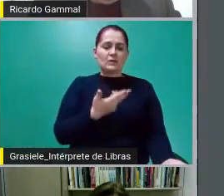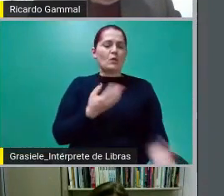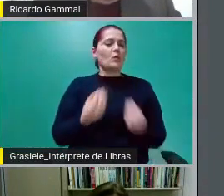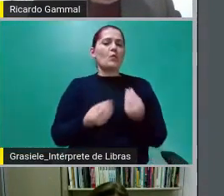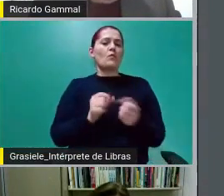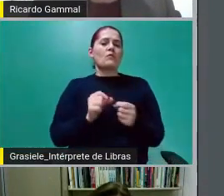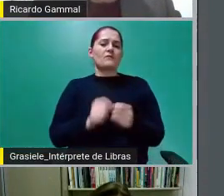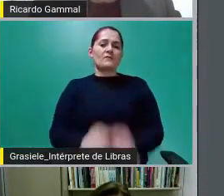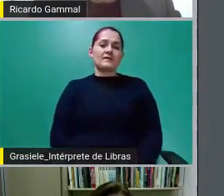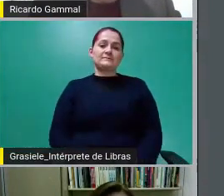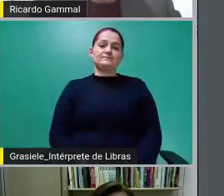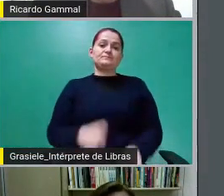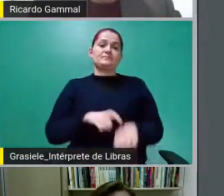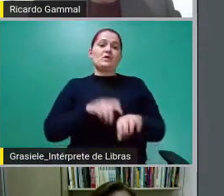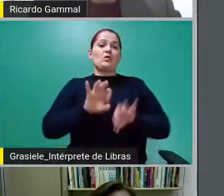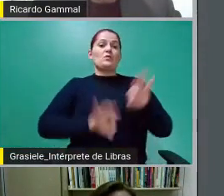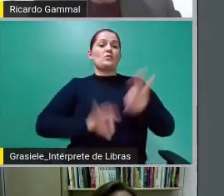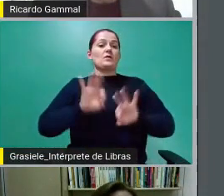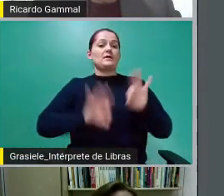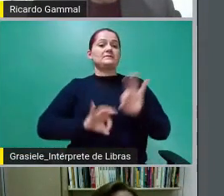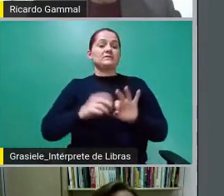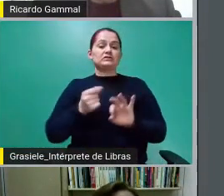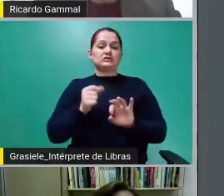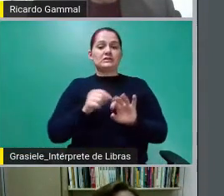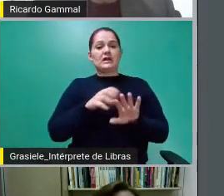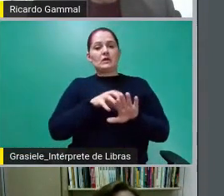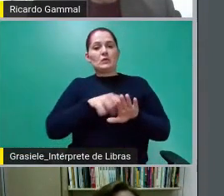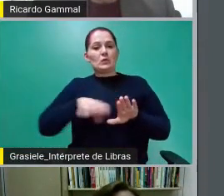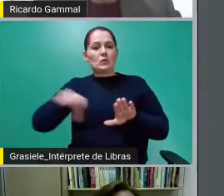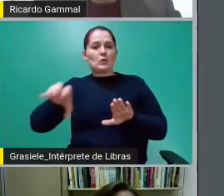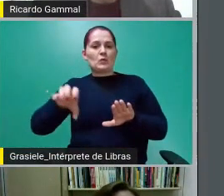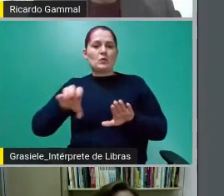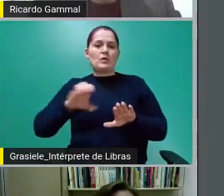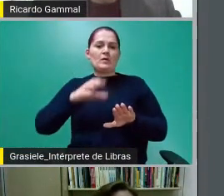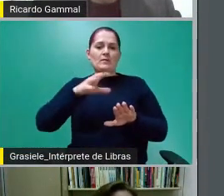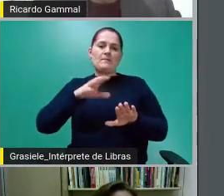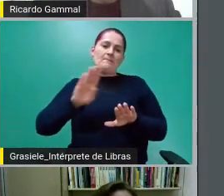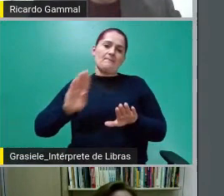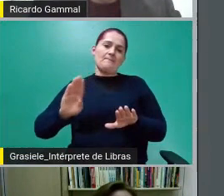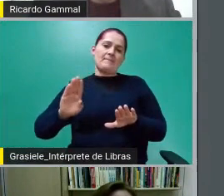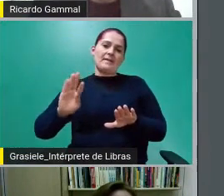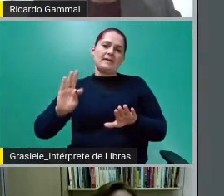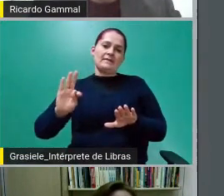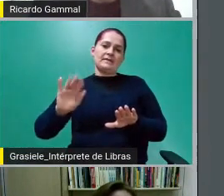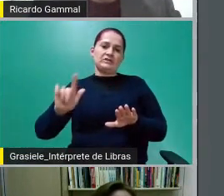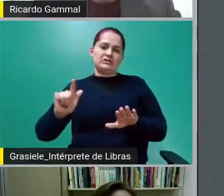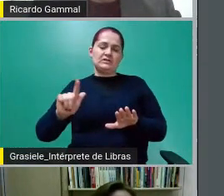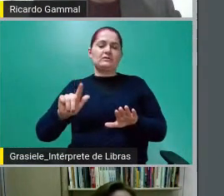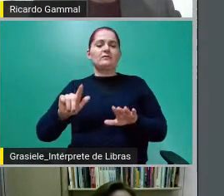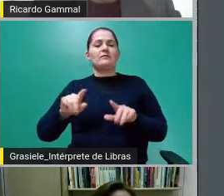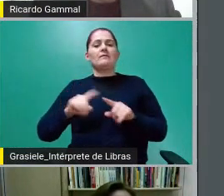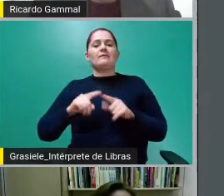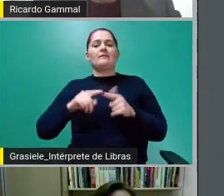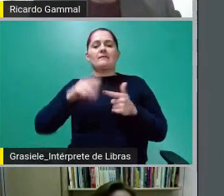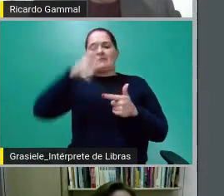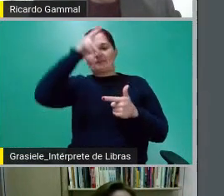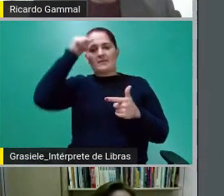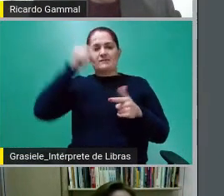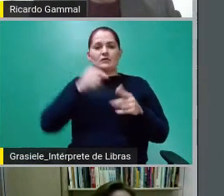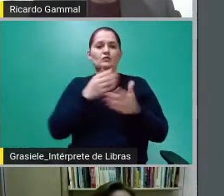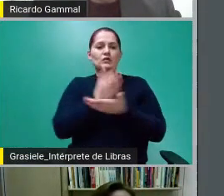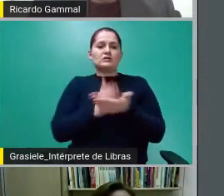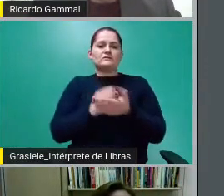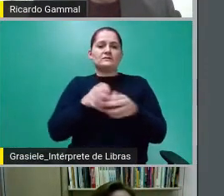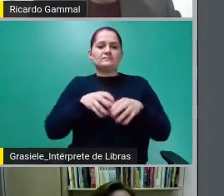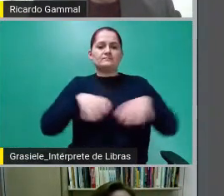ia para o município, o que iria para o BTG, o município tinha que abrir mão da sua receita e